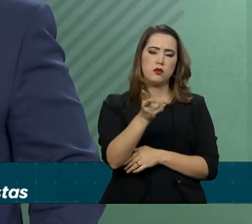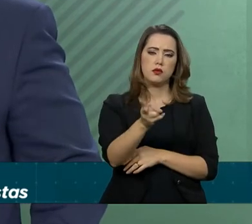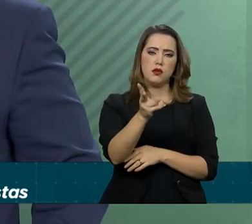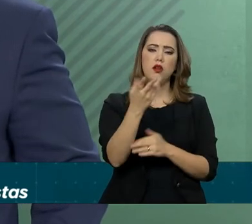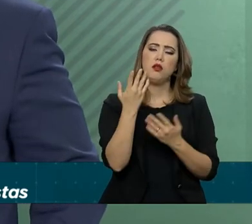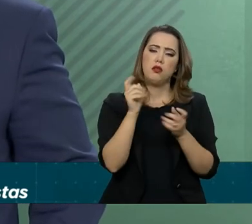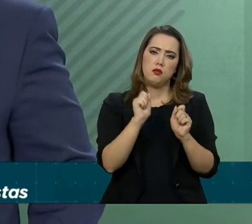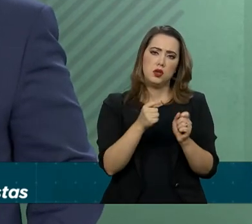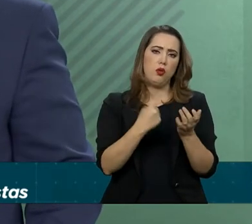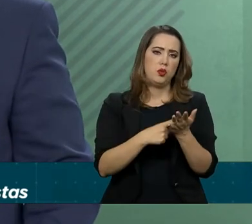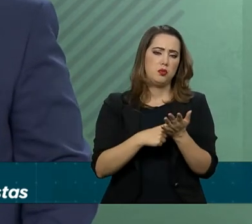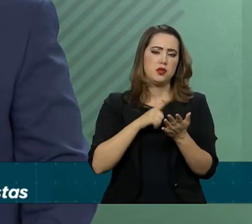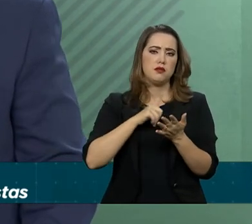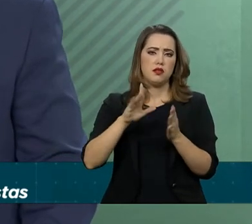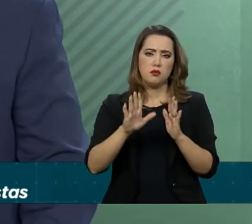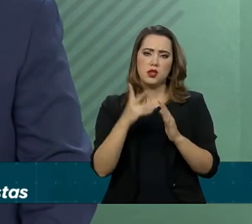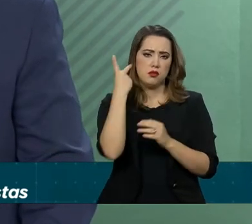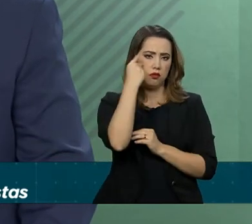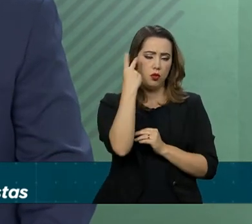os senhores parlamentares.